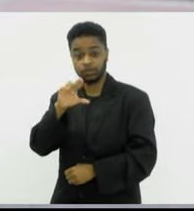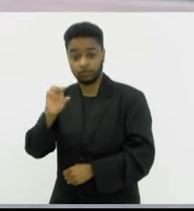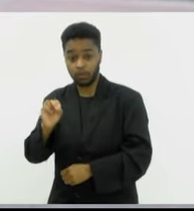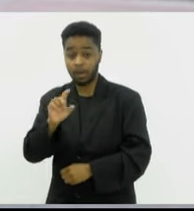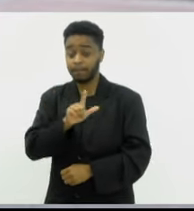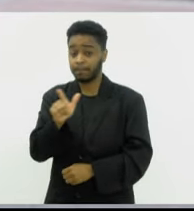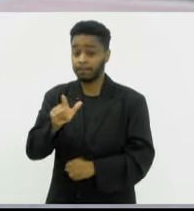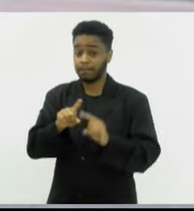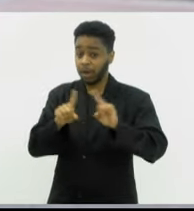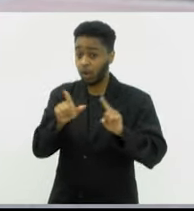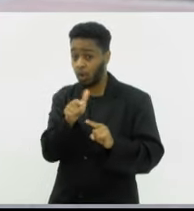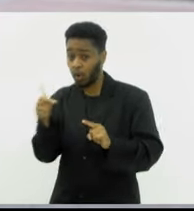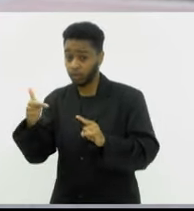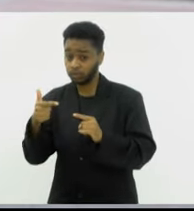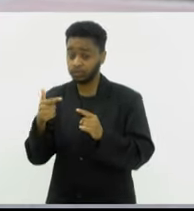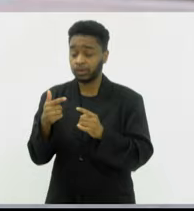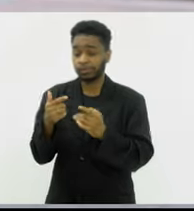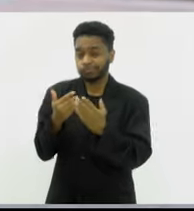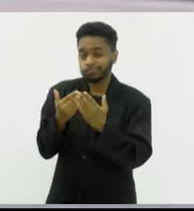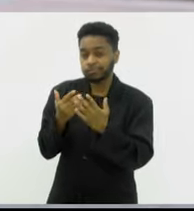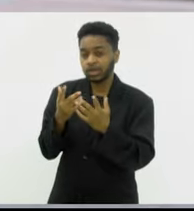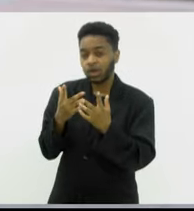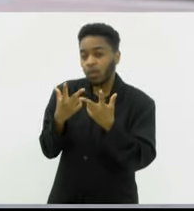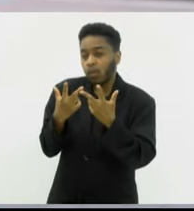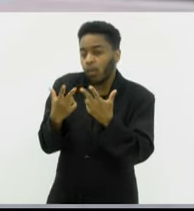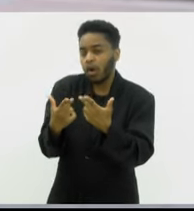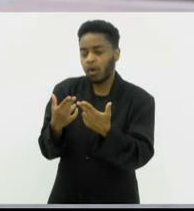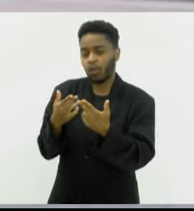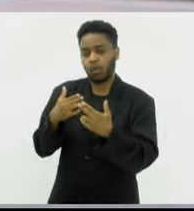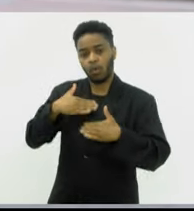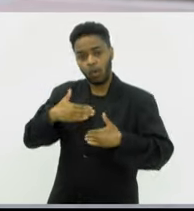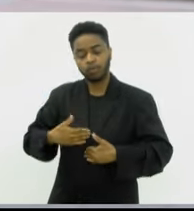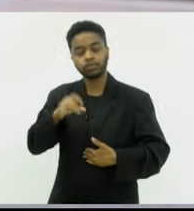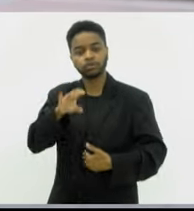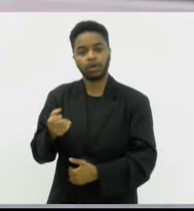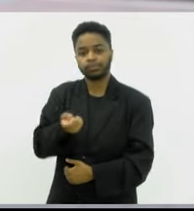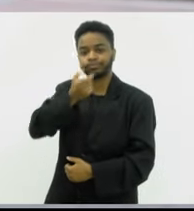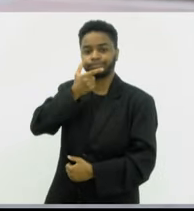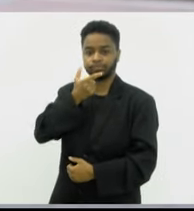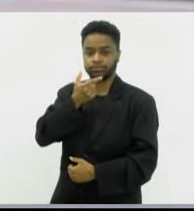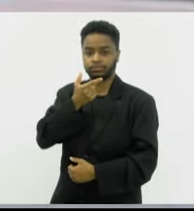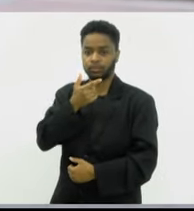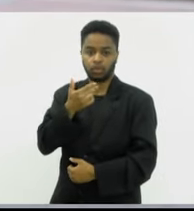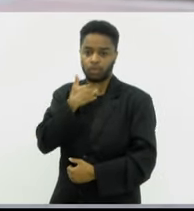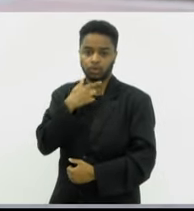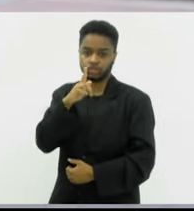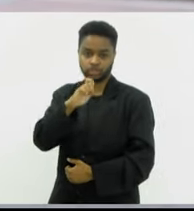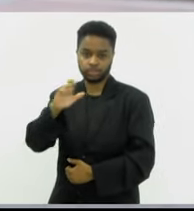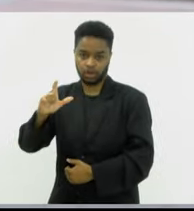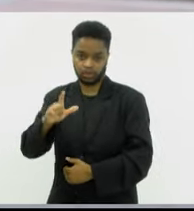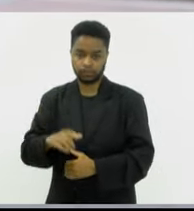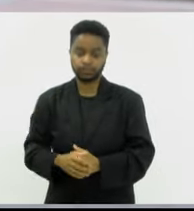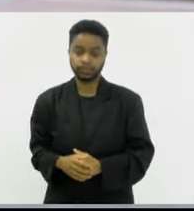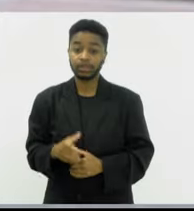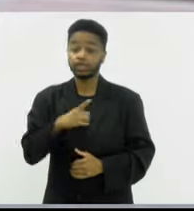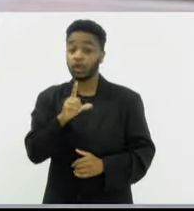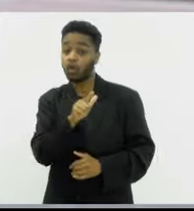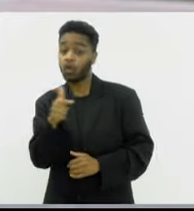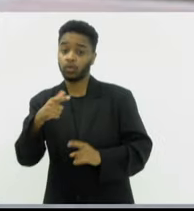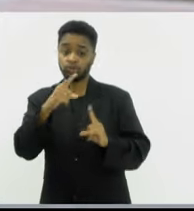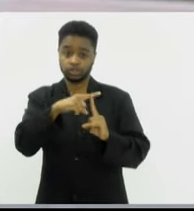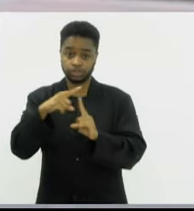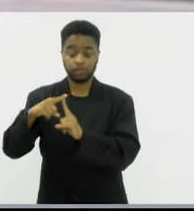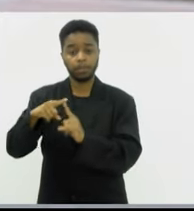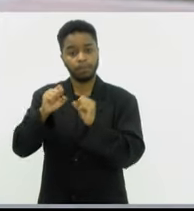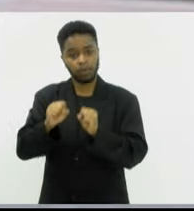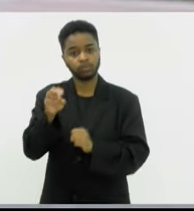é semelhante à nossa, só se usa oral. E associa-se com estrogênio tópico, quer dizer, em forma de gel, para